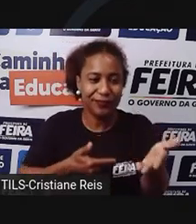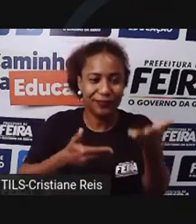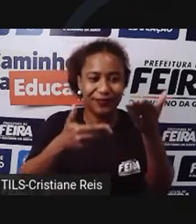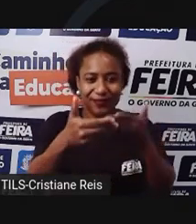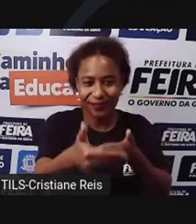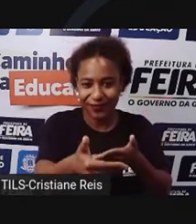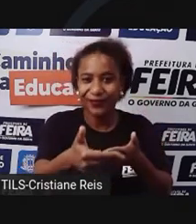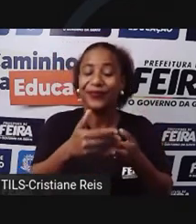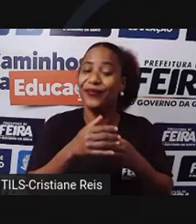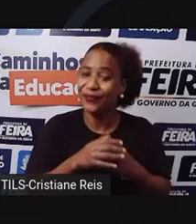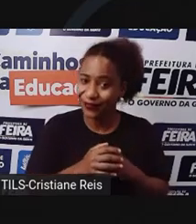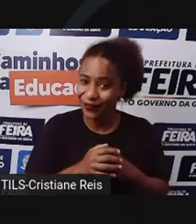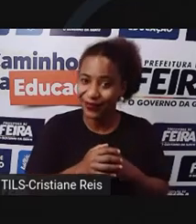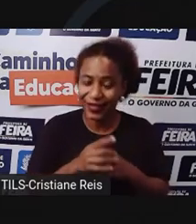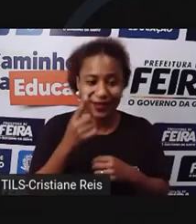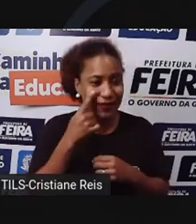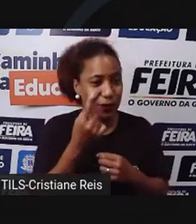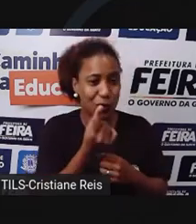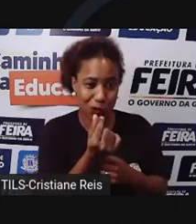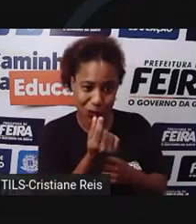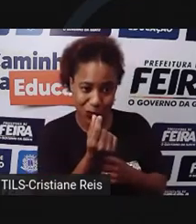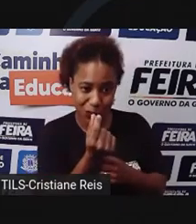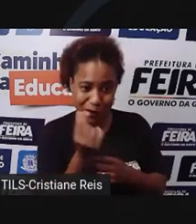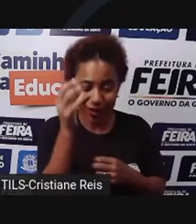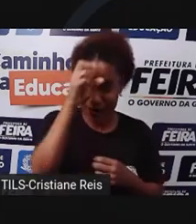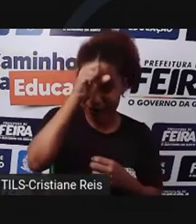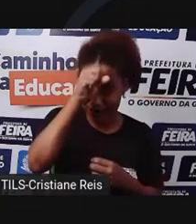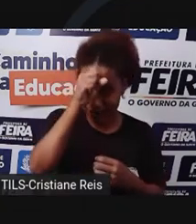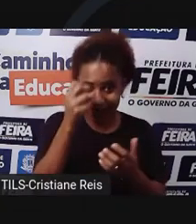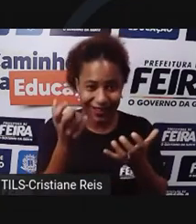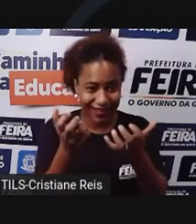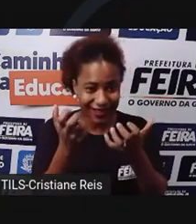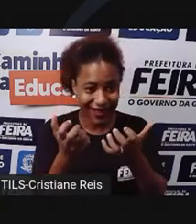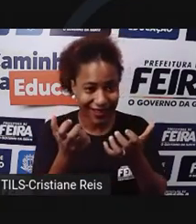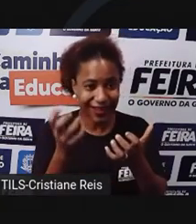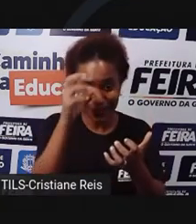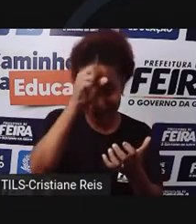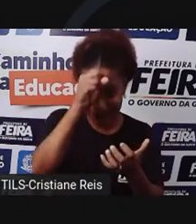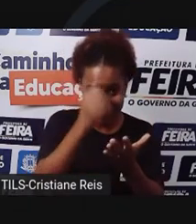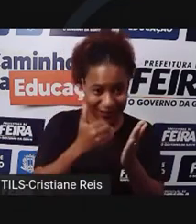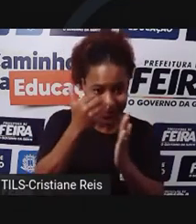preciso saber Usar o dinheiro Quer saber mais? Pergunte aos adultos